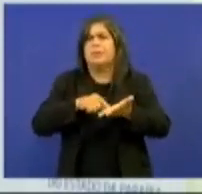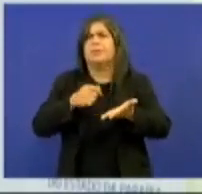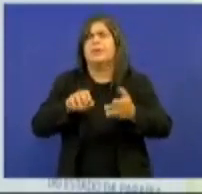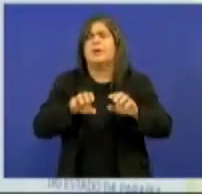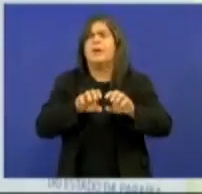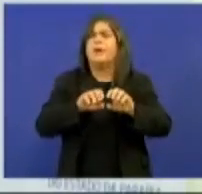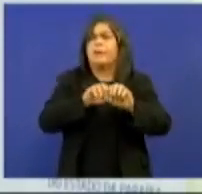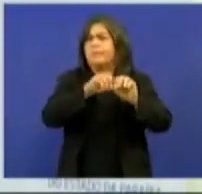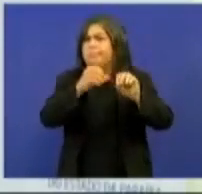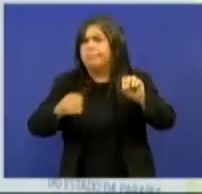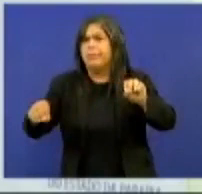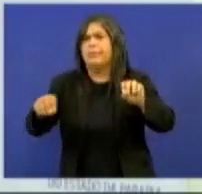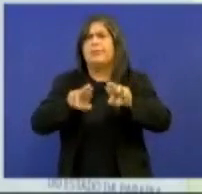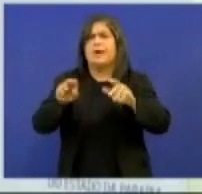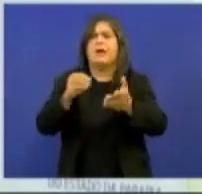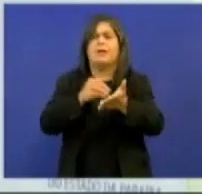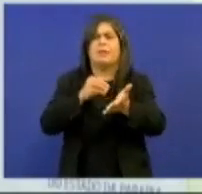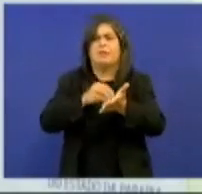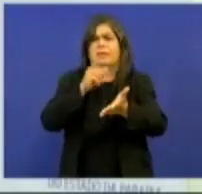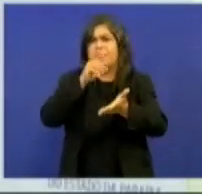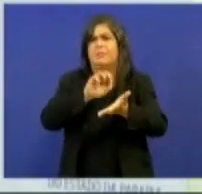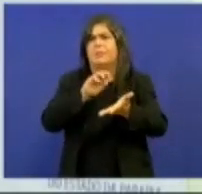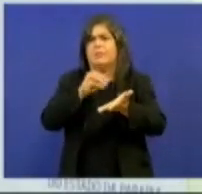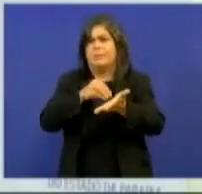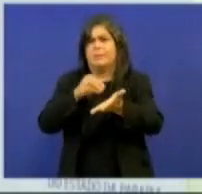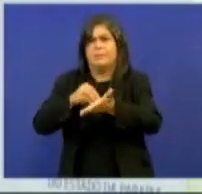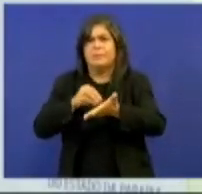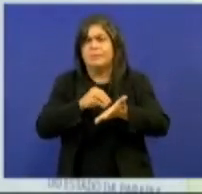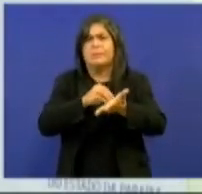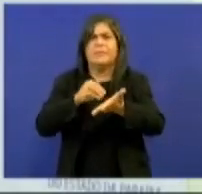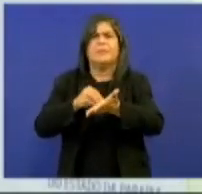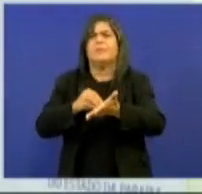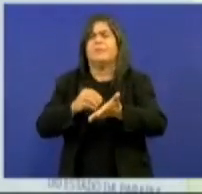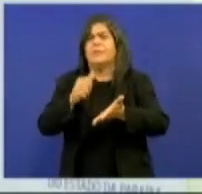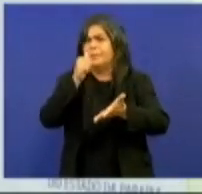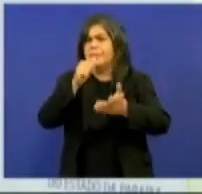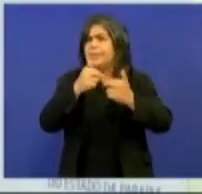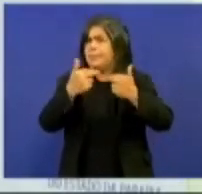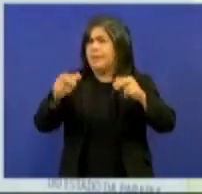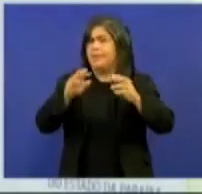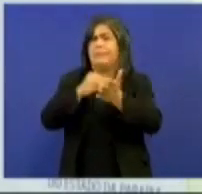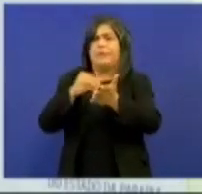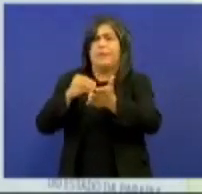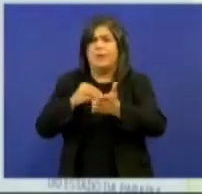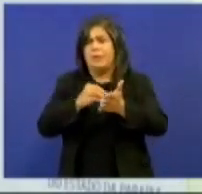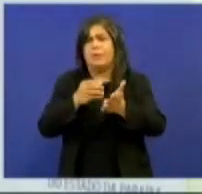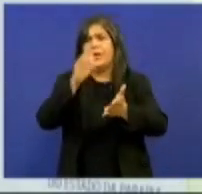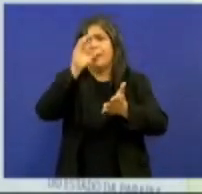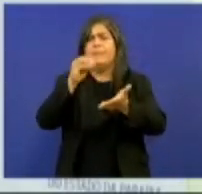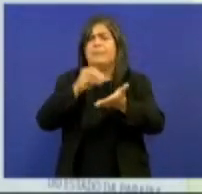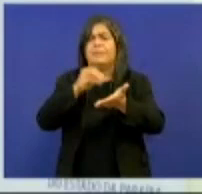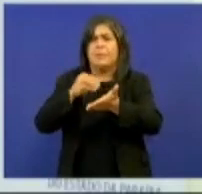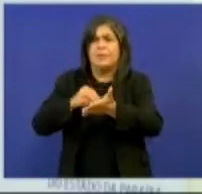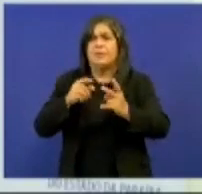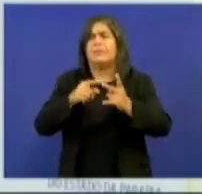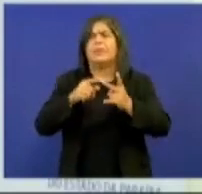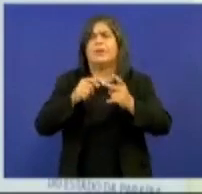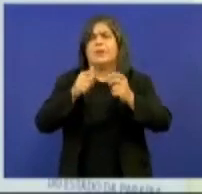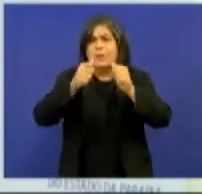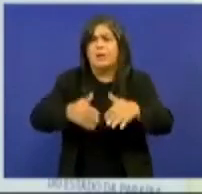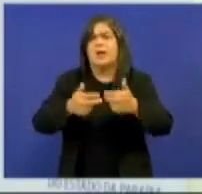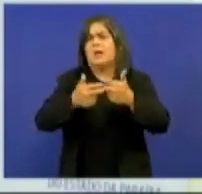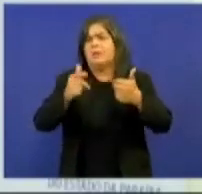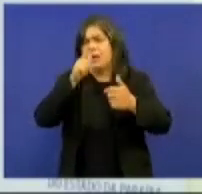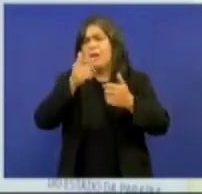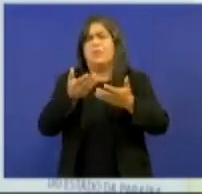esgotamento e falta água, falta água para beber, falta água para o consumo do meu querido povo da cidade